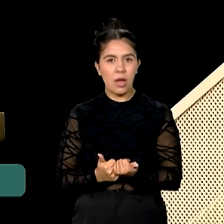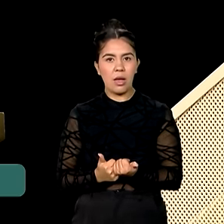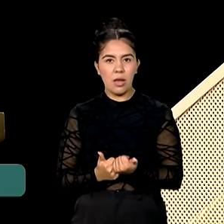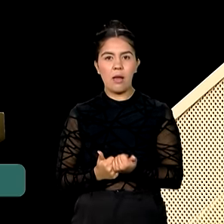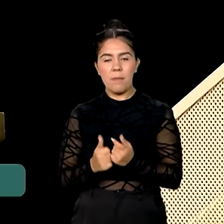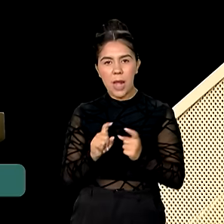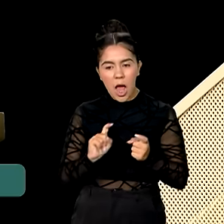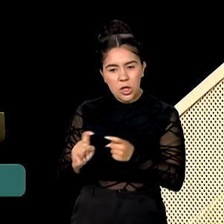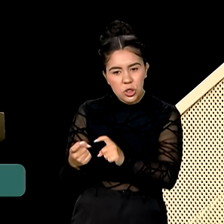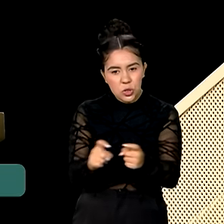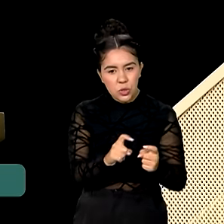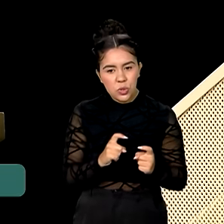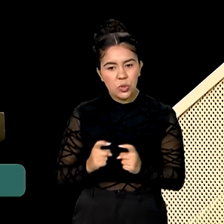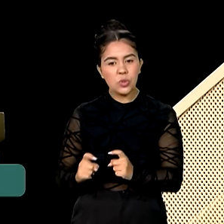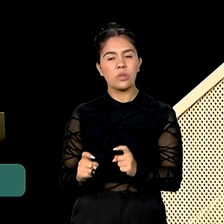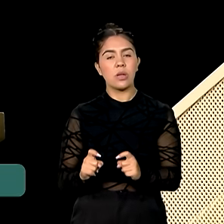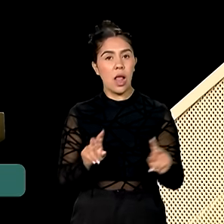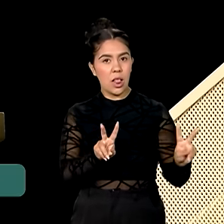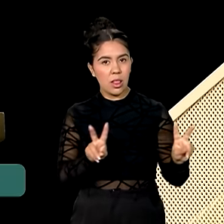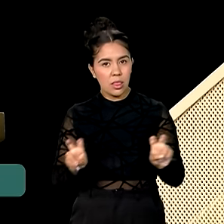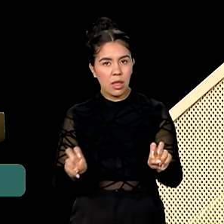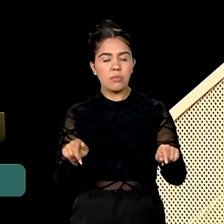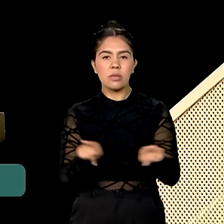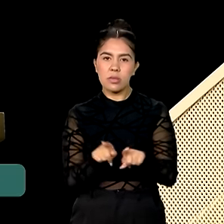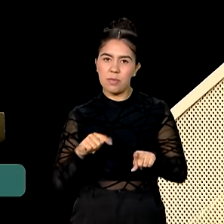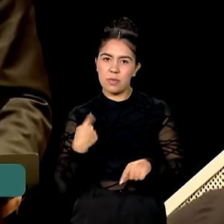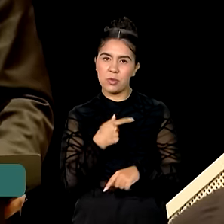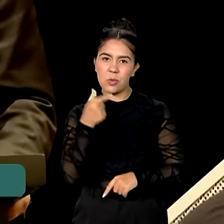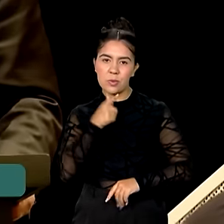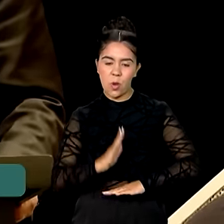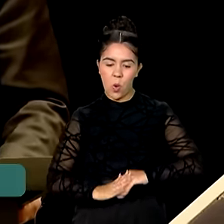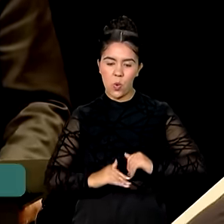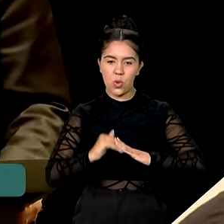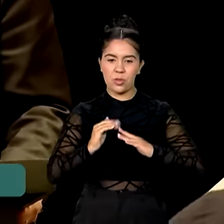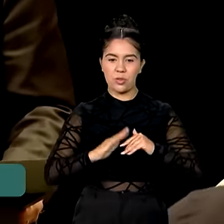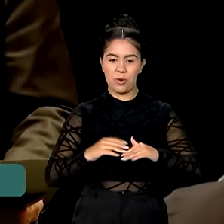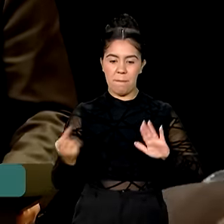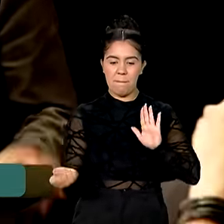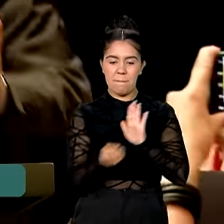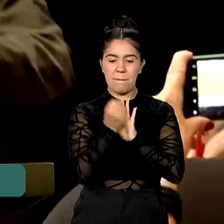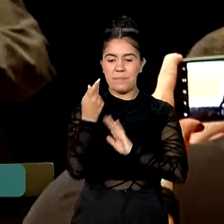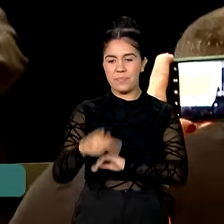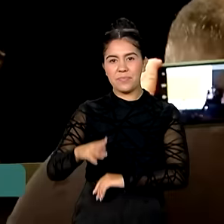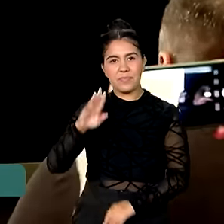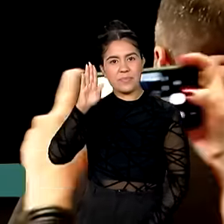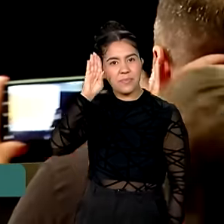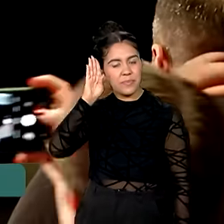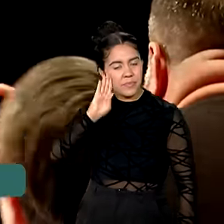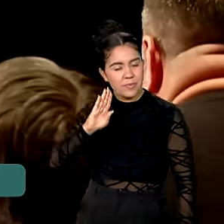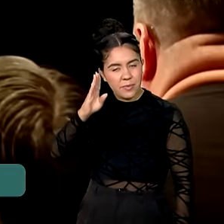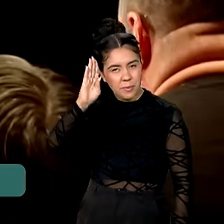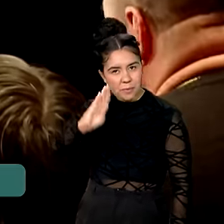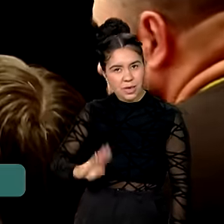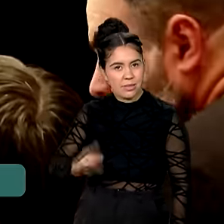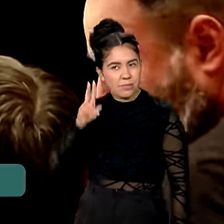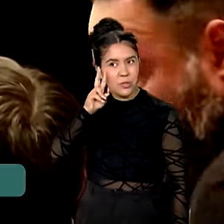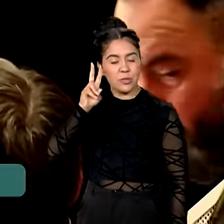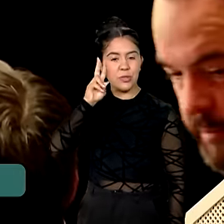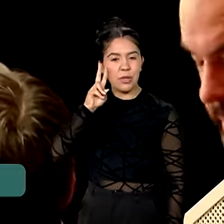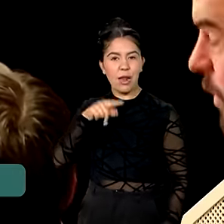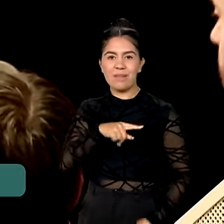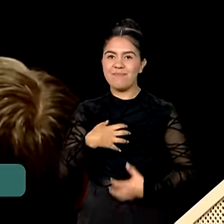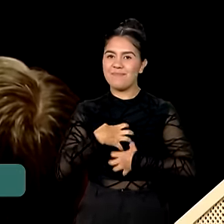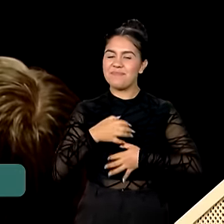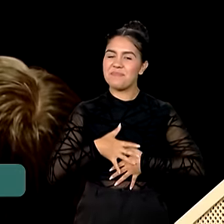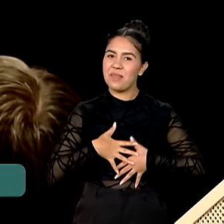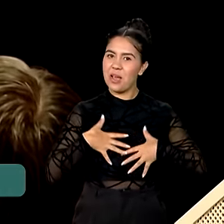desse tema e a nos ajudar a construir esse novo momento da história. Nossa, é uma honra. Esse é um momento